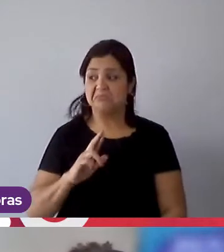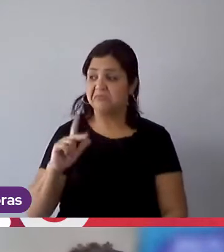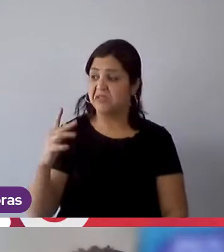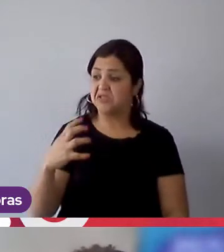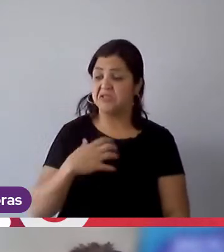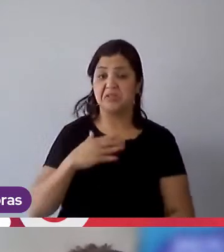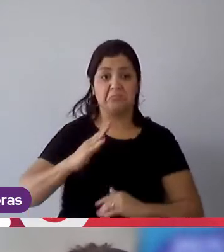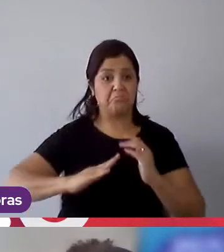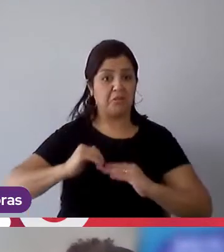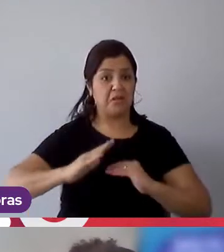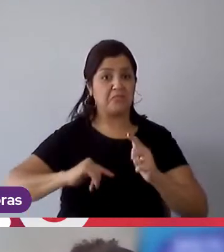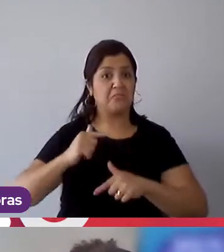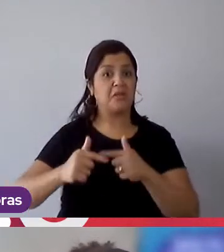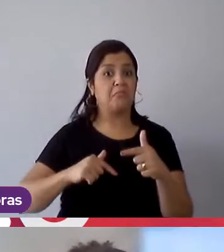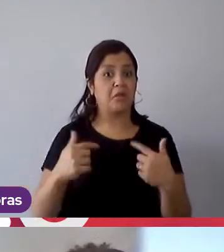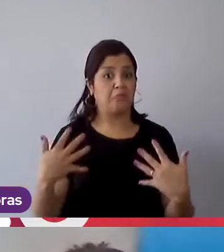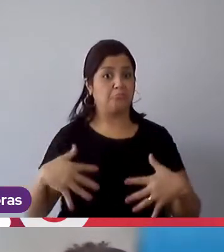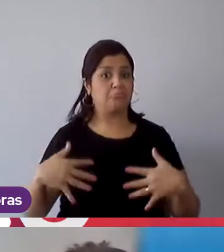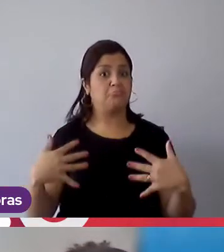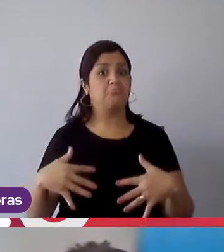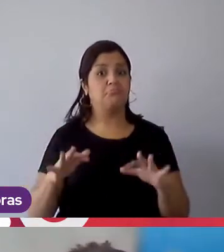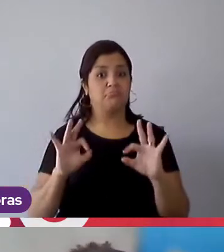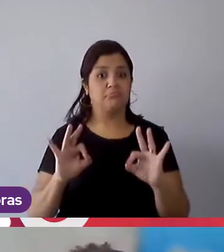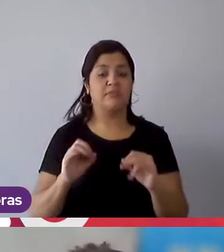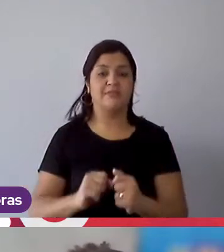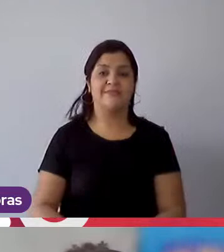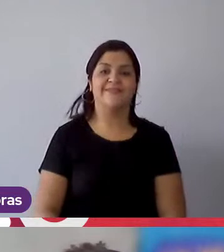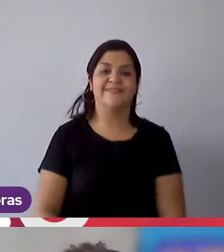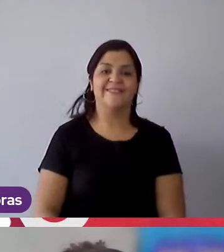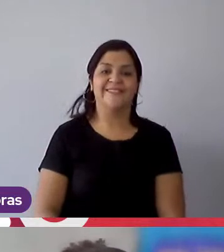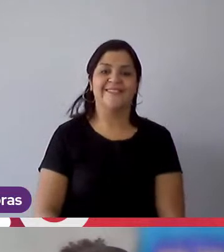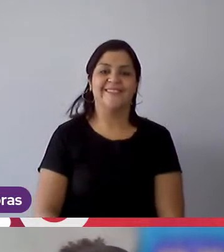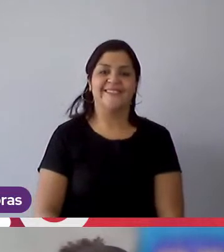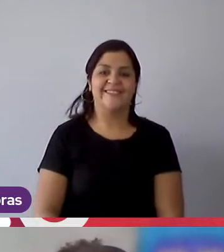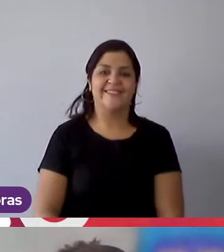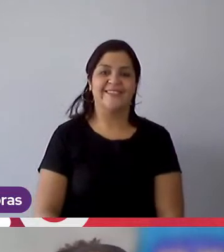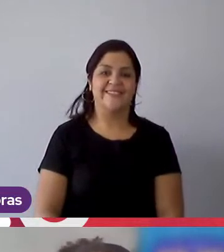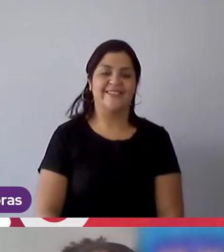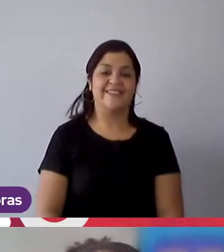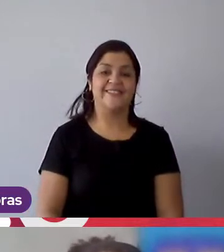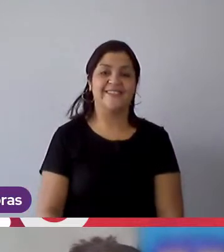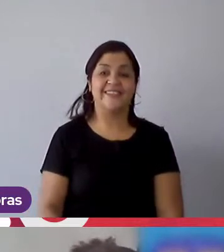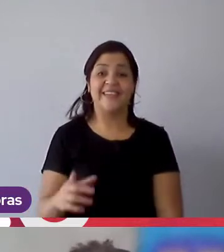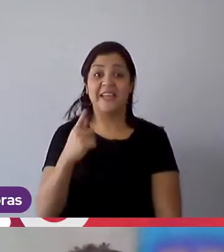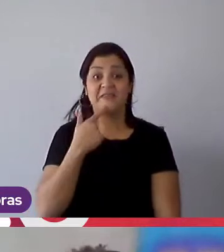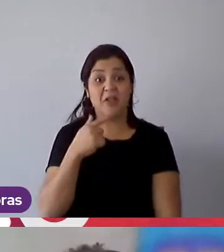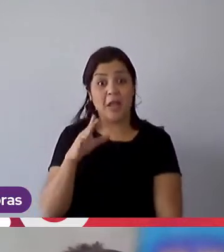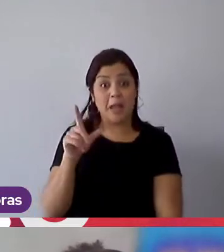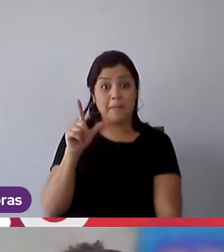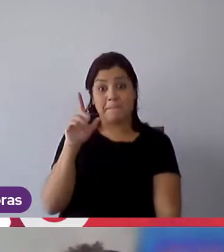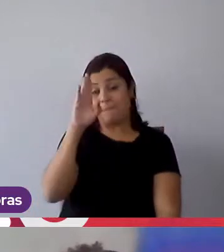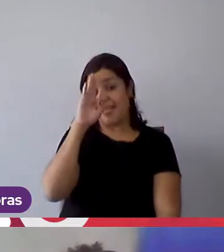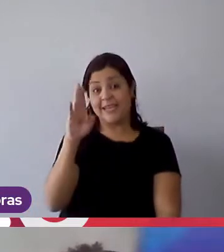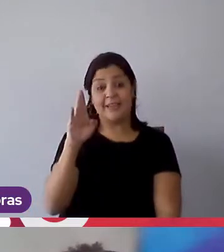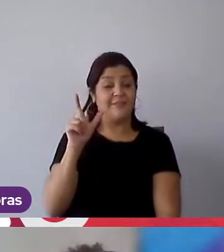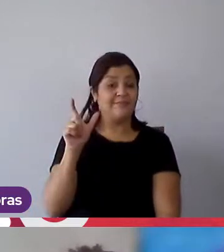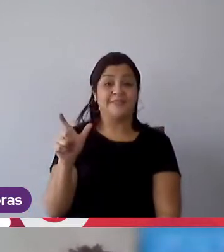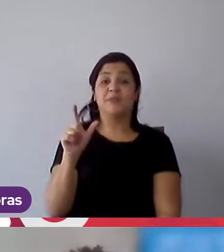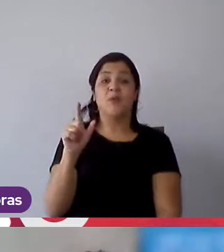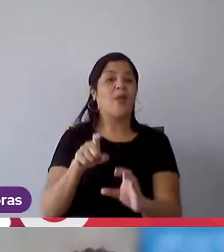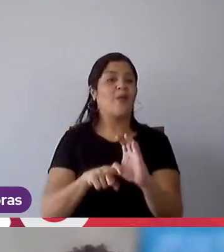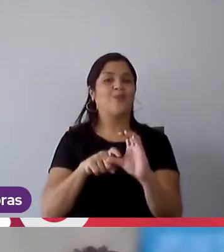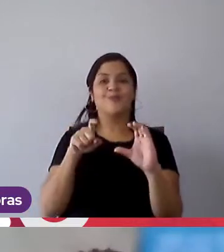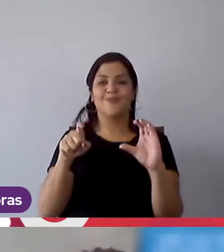pegou logo de cara, né. É, eu acho que a palavra chave é autonomia mesmo,